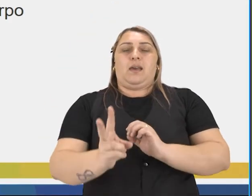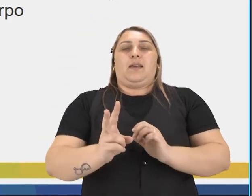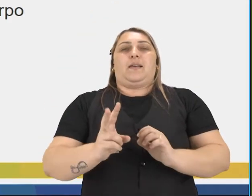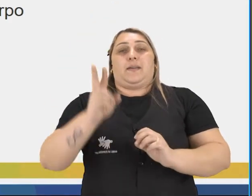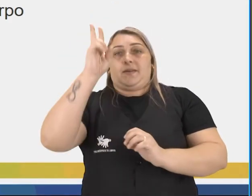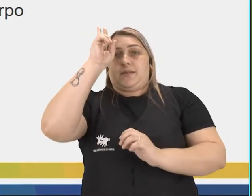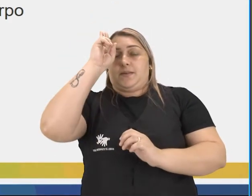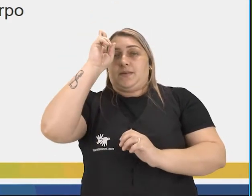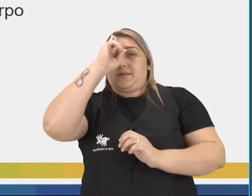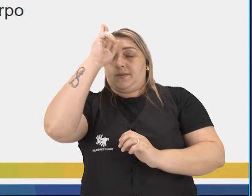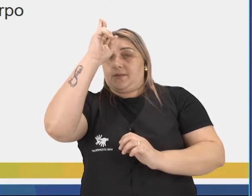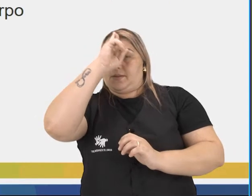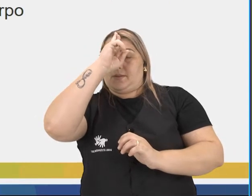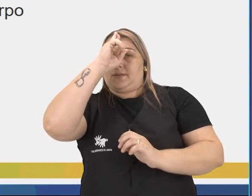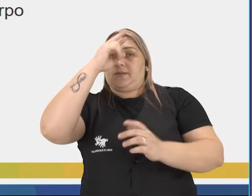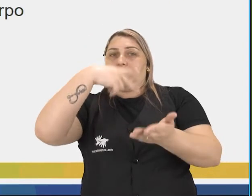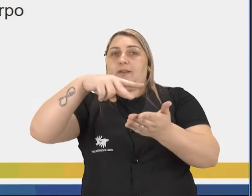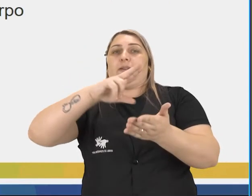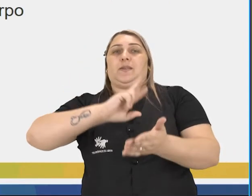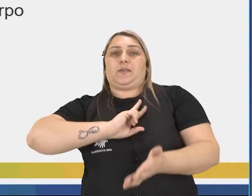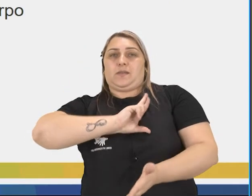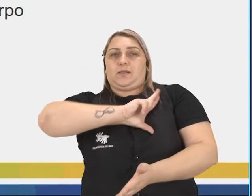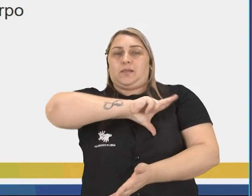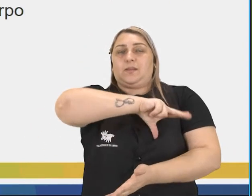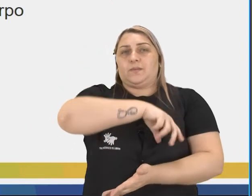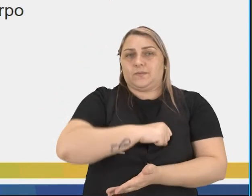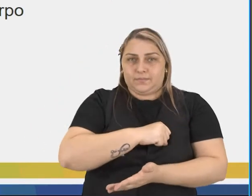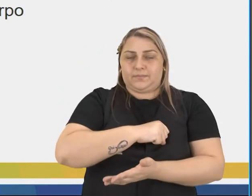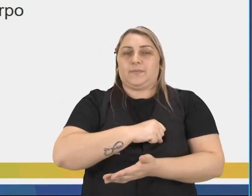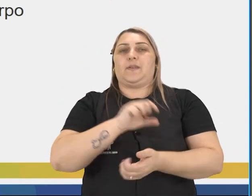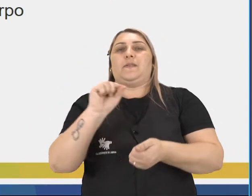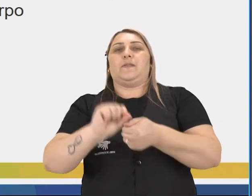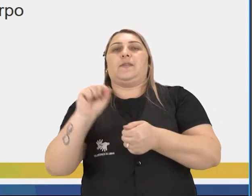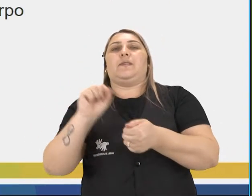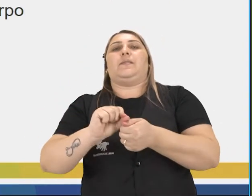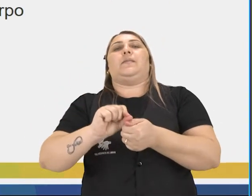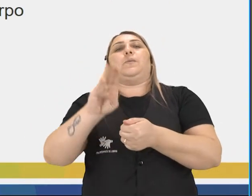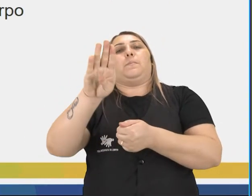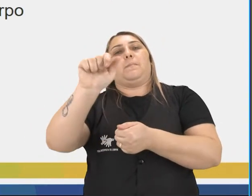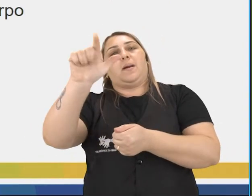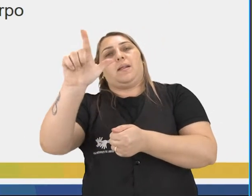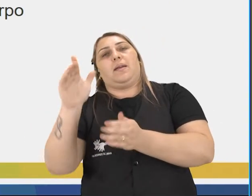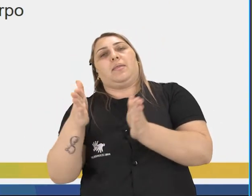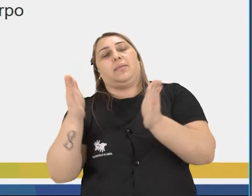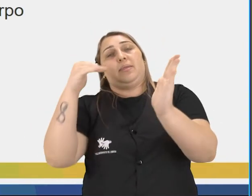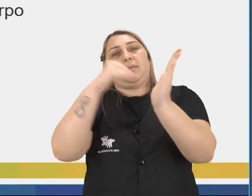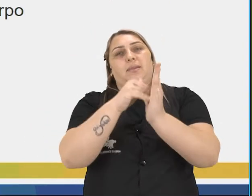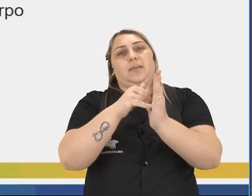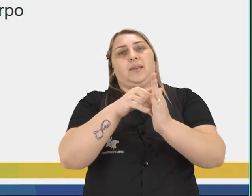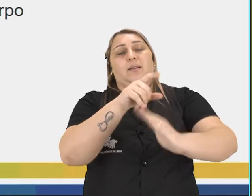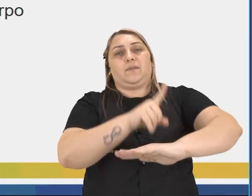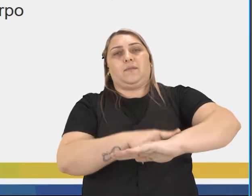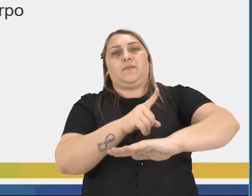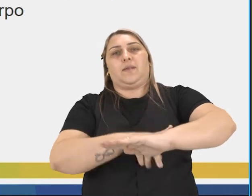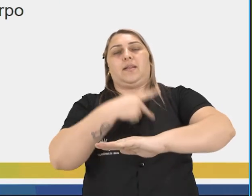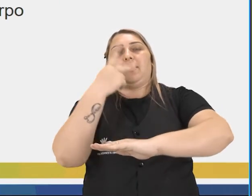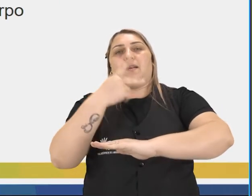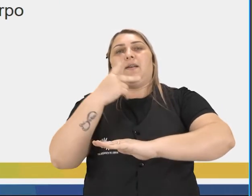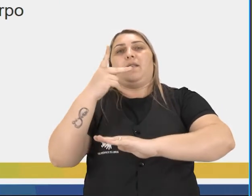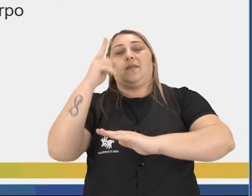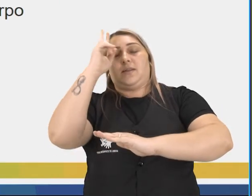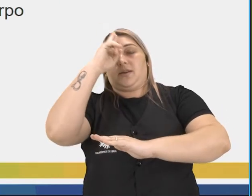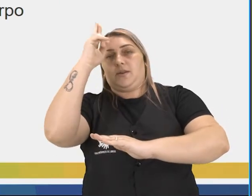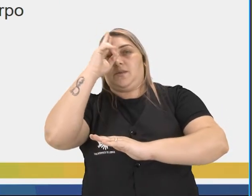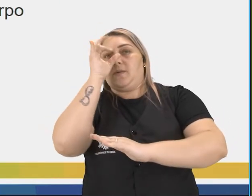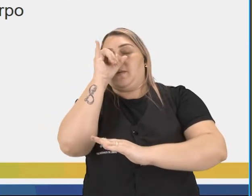da dança, chegamos no romantismo. O termo romantismo é absorvido pelo balé até aquela época. Falava da história de fadas, de